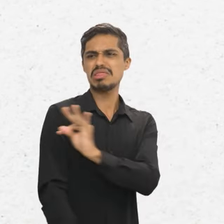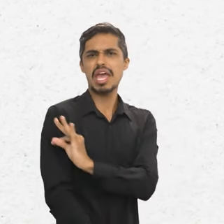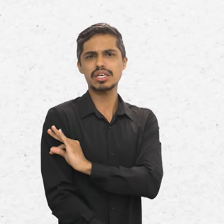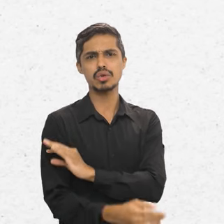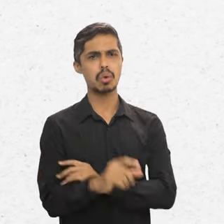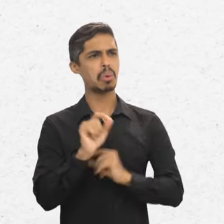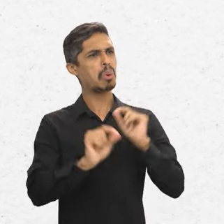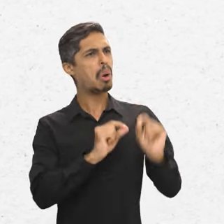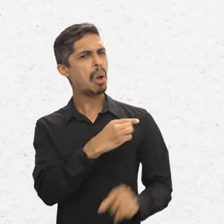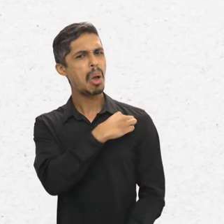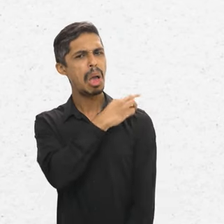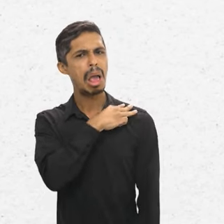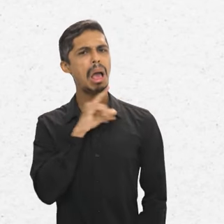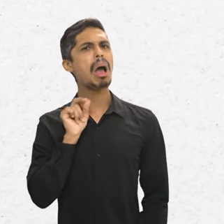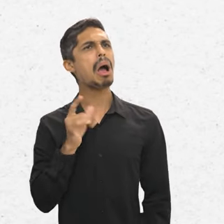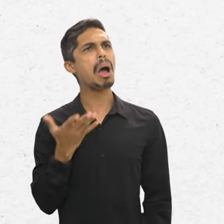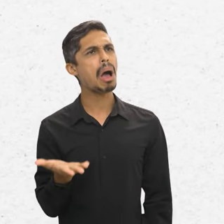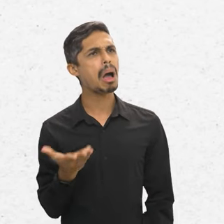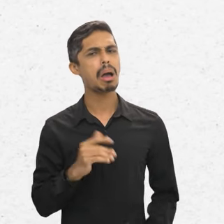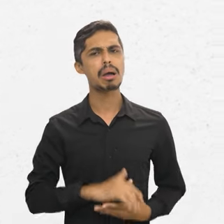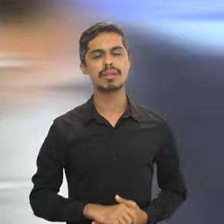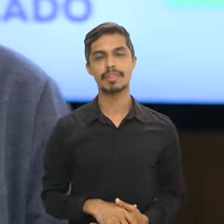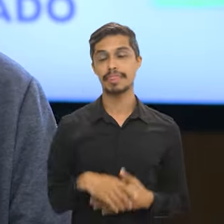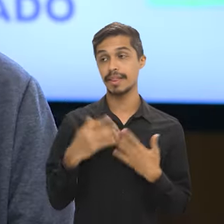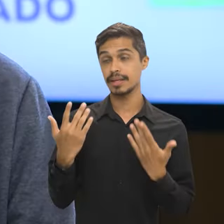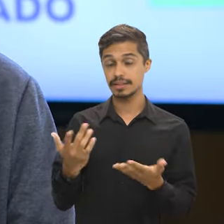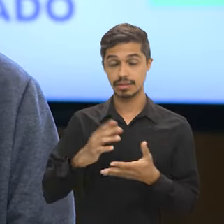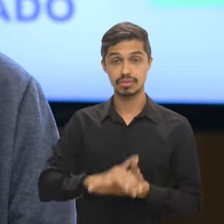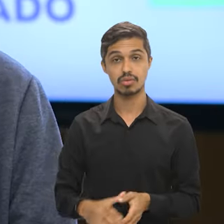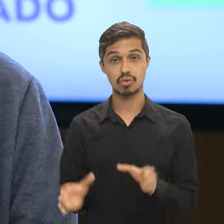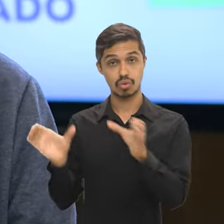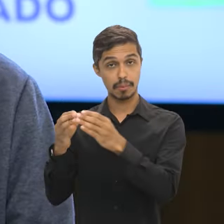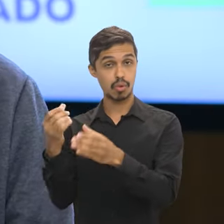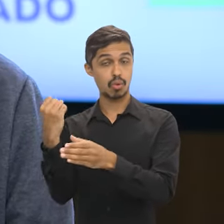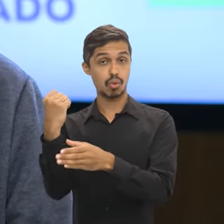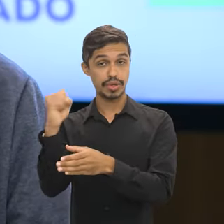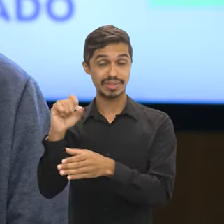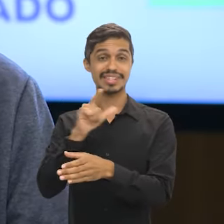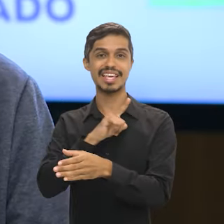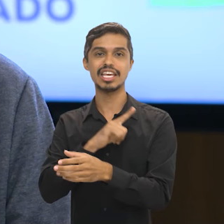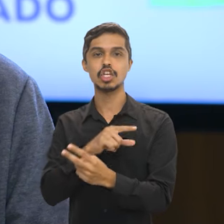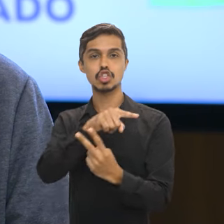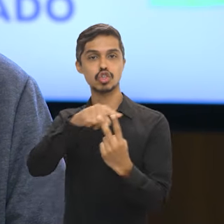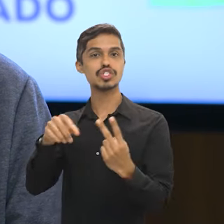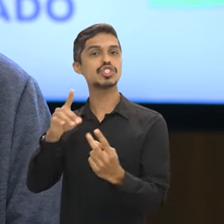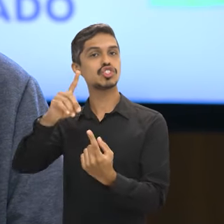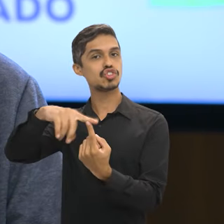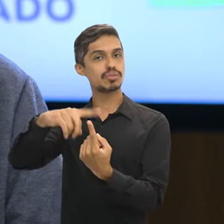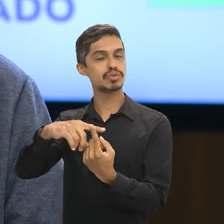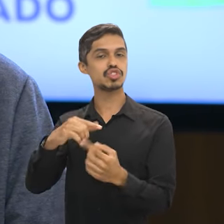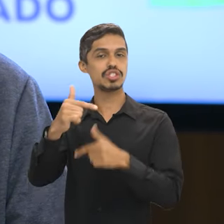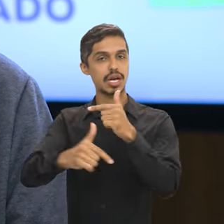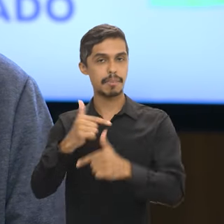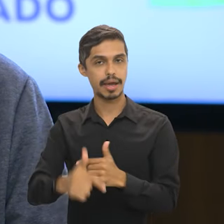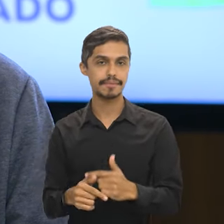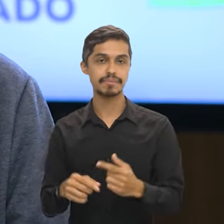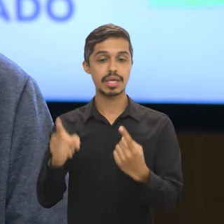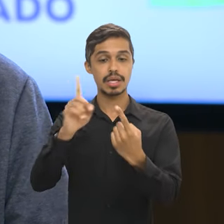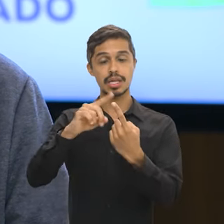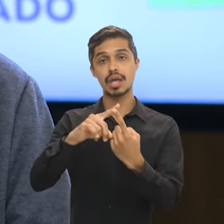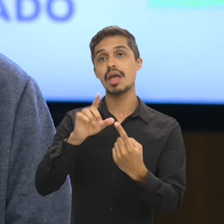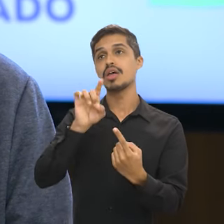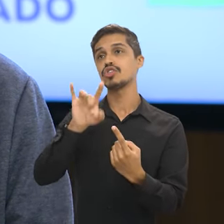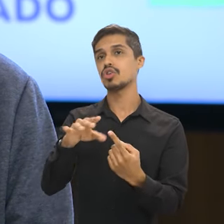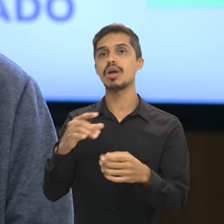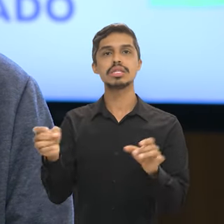técnicos. Não estou entendendo que ensino médio é esse. O bloco 8 tem dois tipos de cargos para nível médio. Tem cargos que é apenas